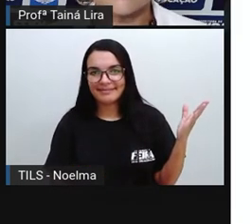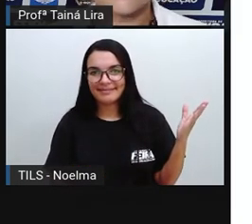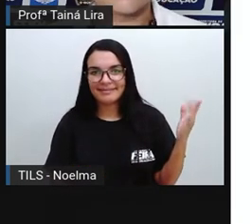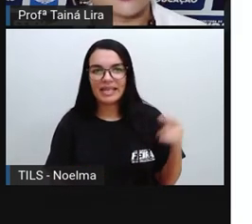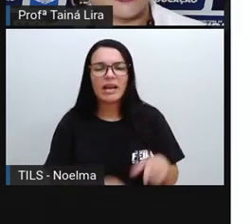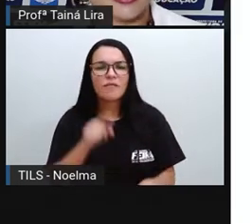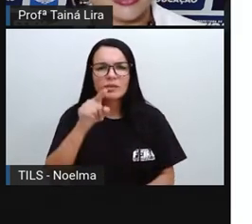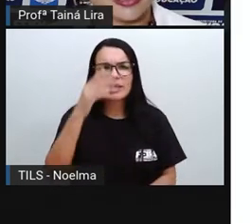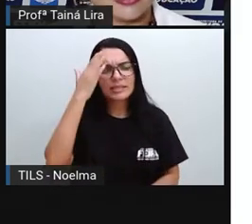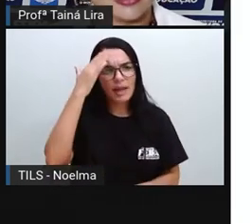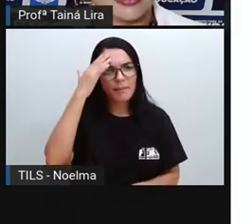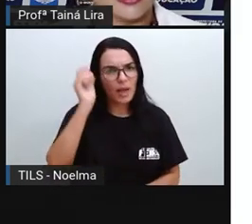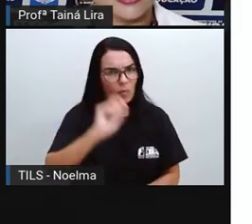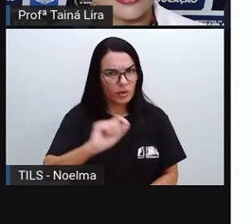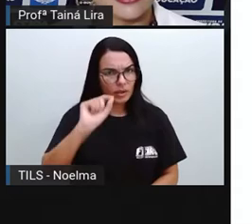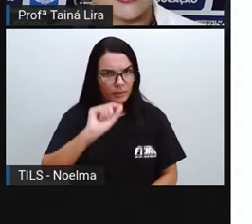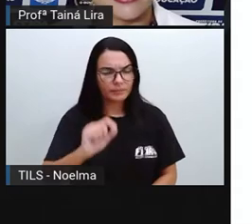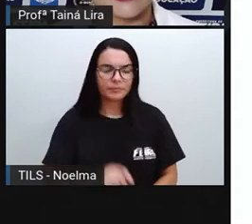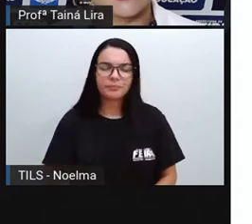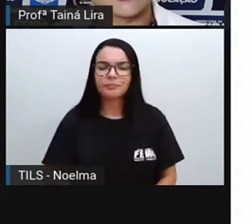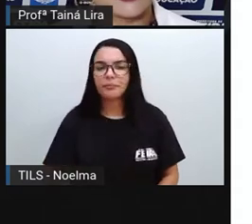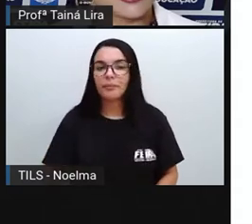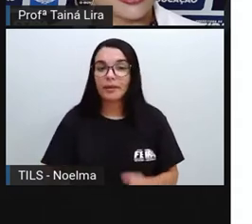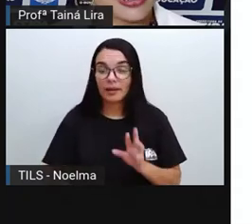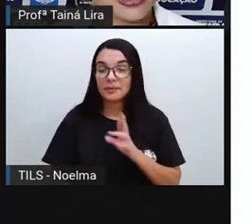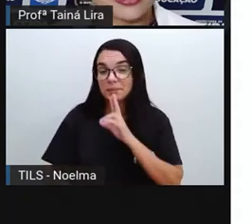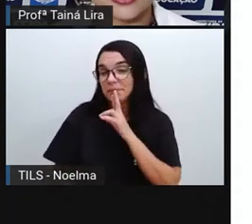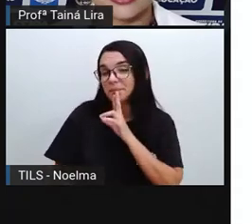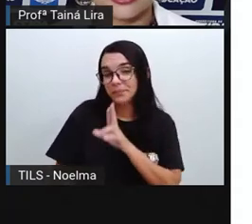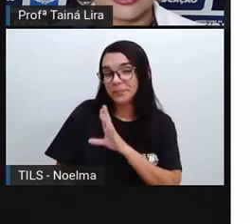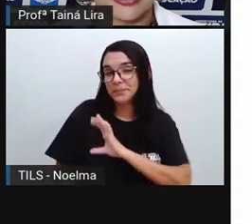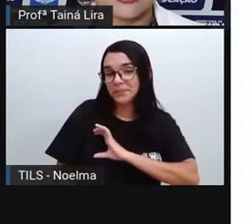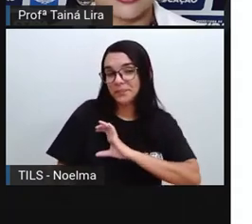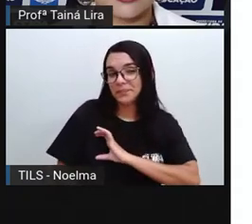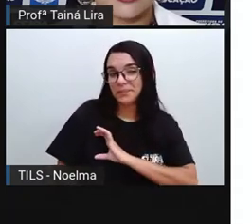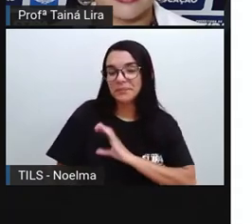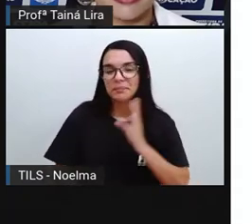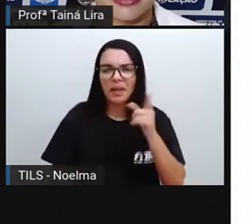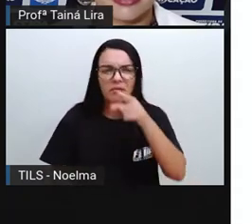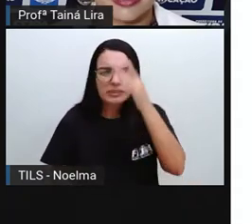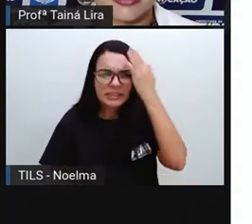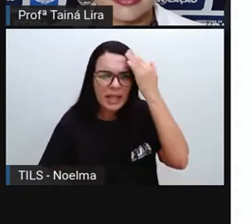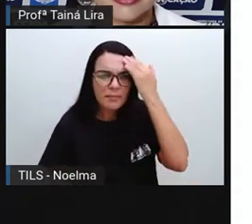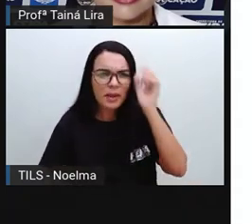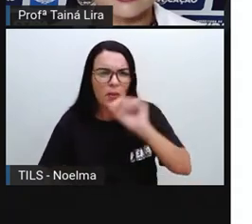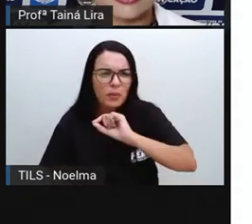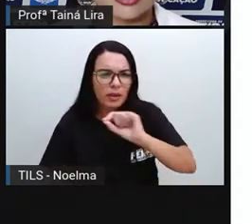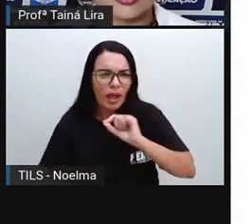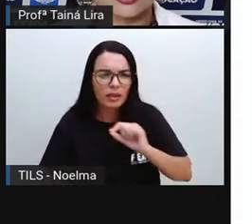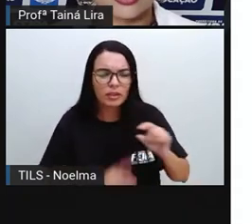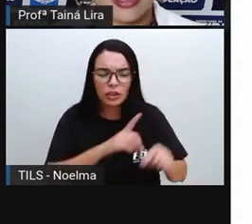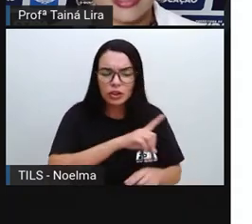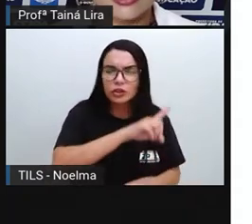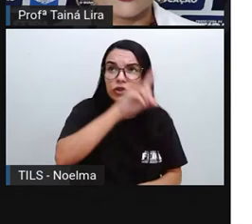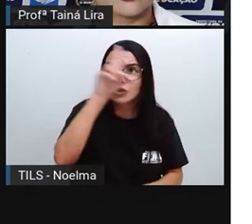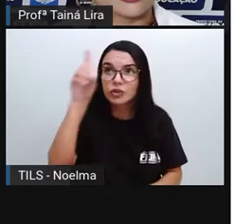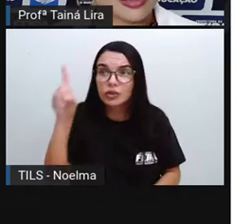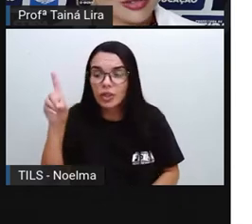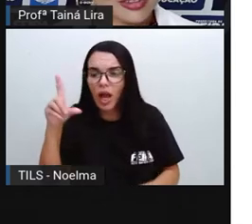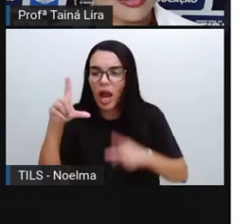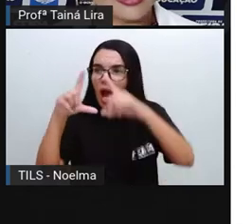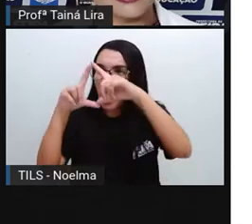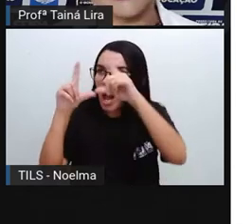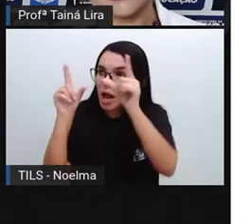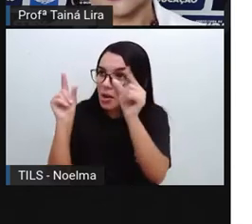E você sabia, né? Olha lá o recado dos coleguinhas do segundo ano. Você sabia que durante o dia a Lua